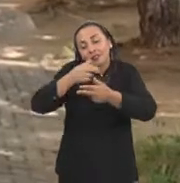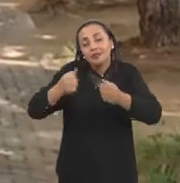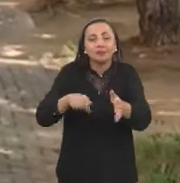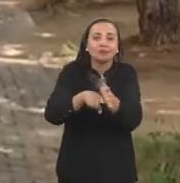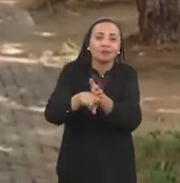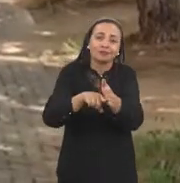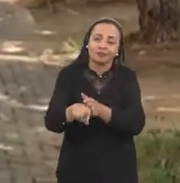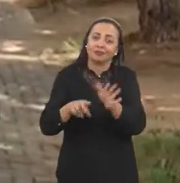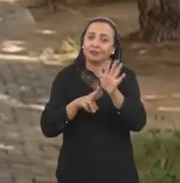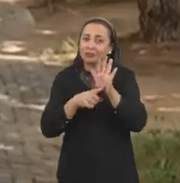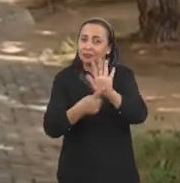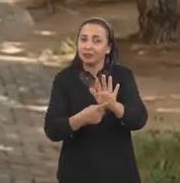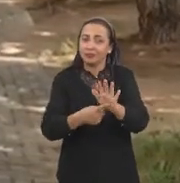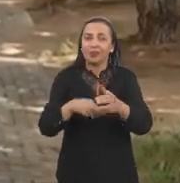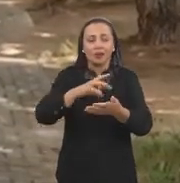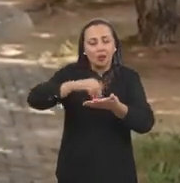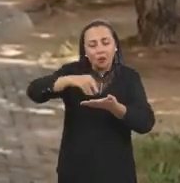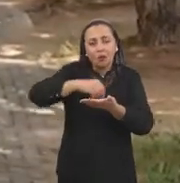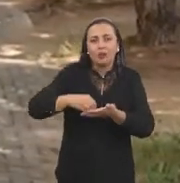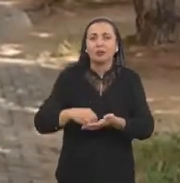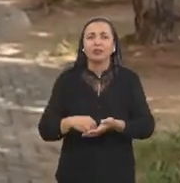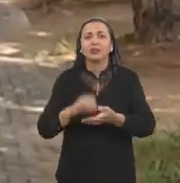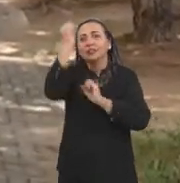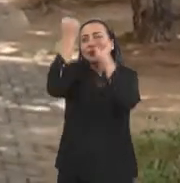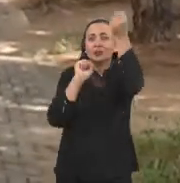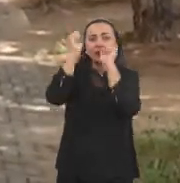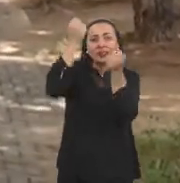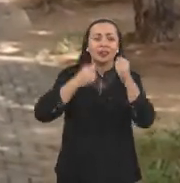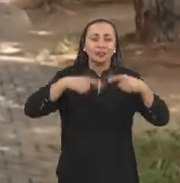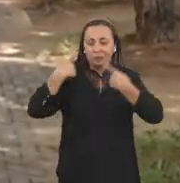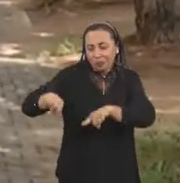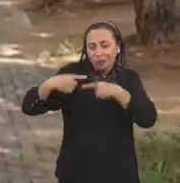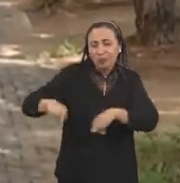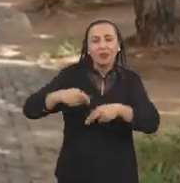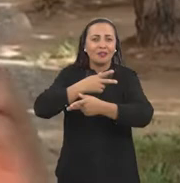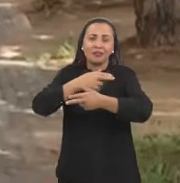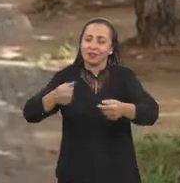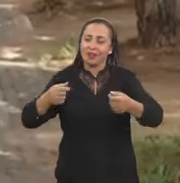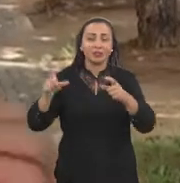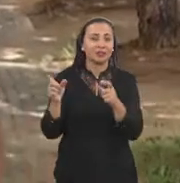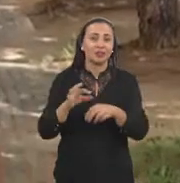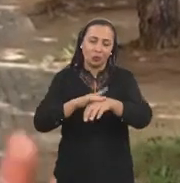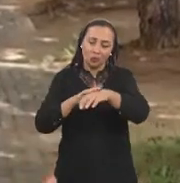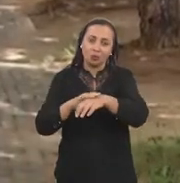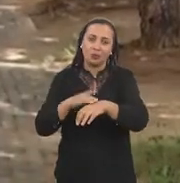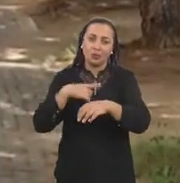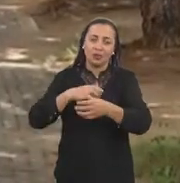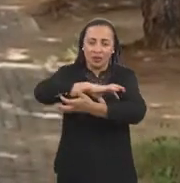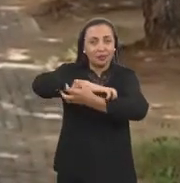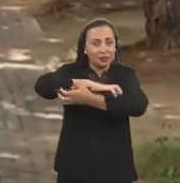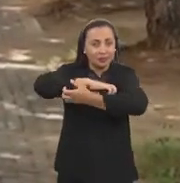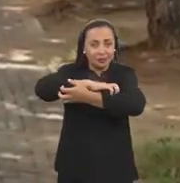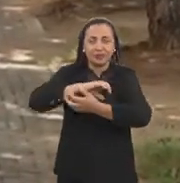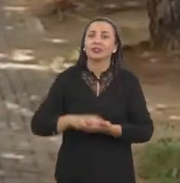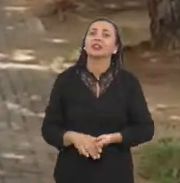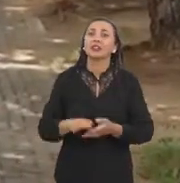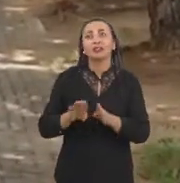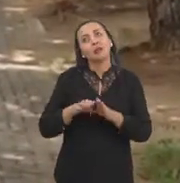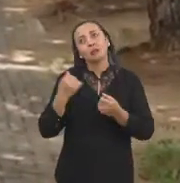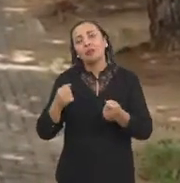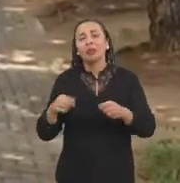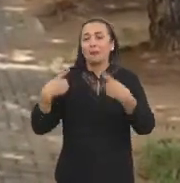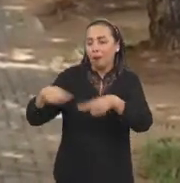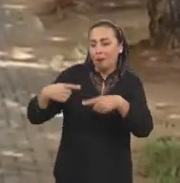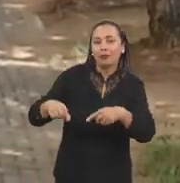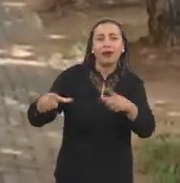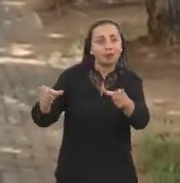da pesquisa, principalmente em relação às etapas preliminares dos testes de